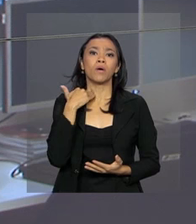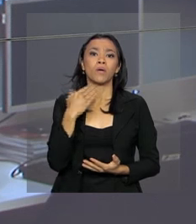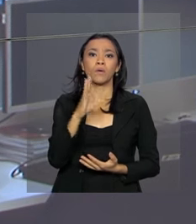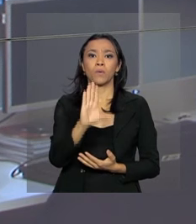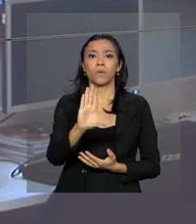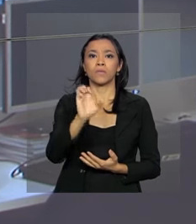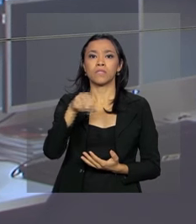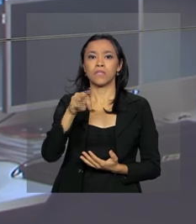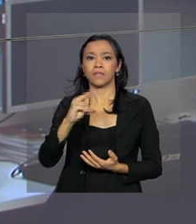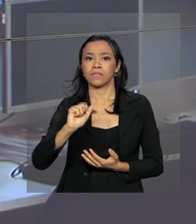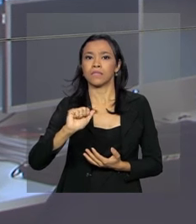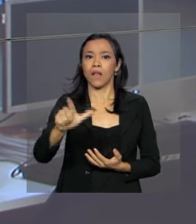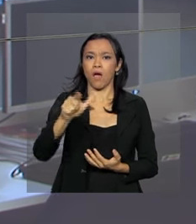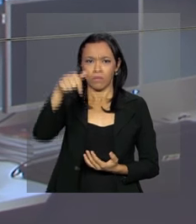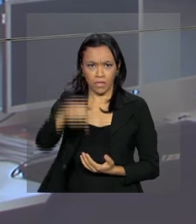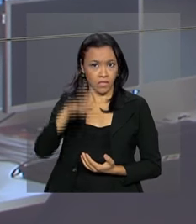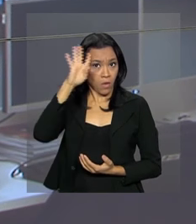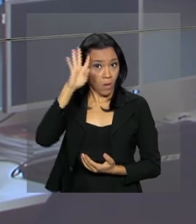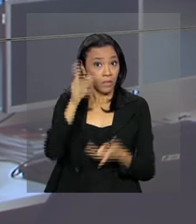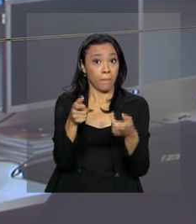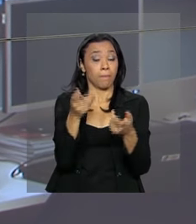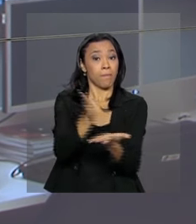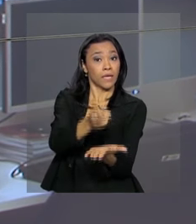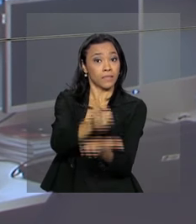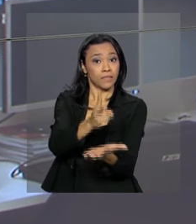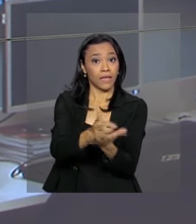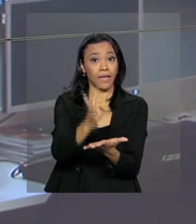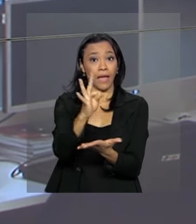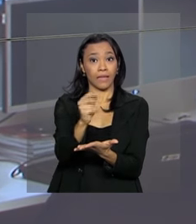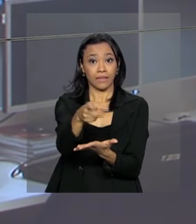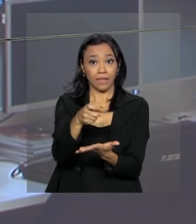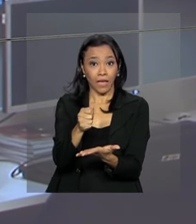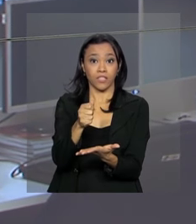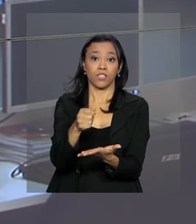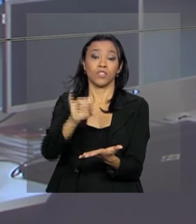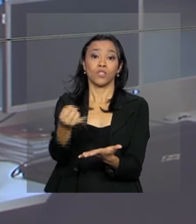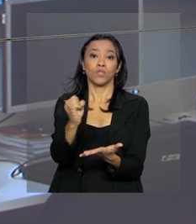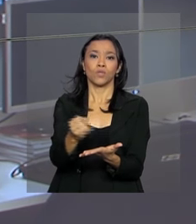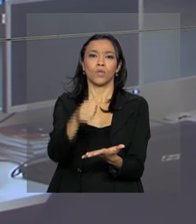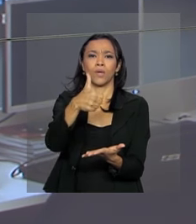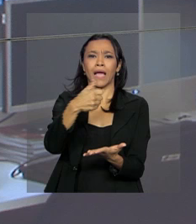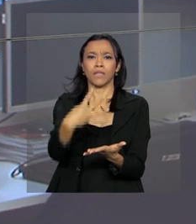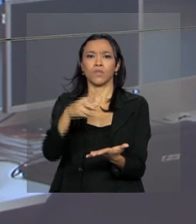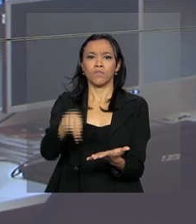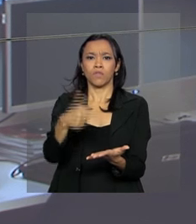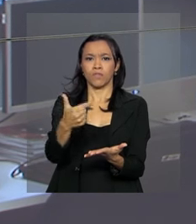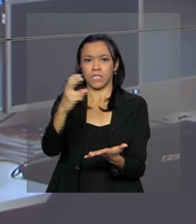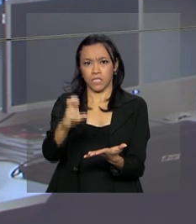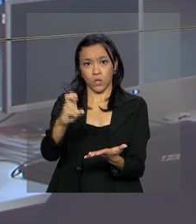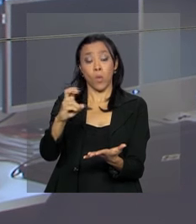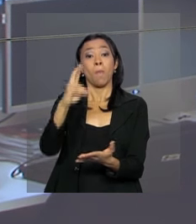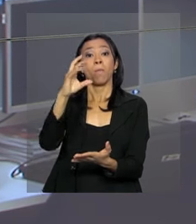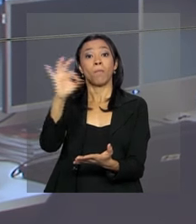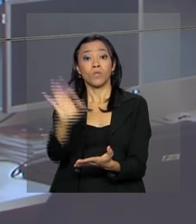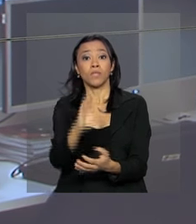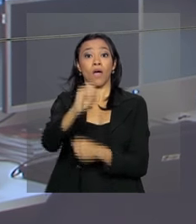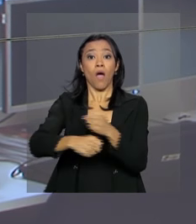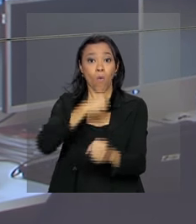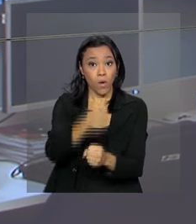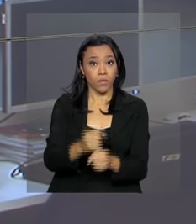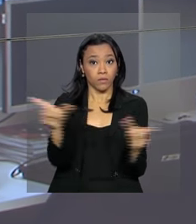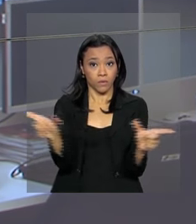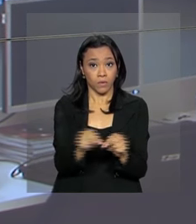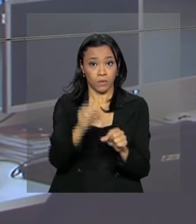nesta quarta-feira manter a taxa básica de juros em 14,25% ao ano, pela nona vez. A Selic é